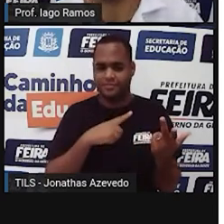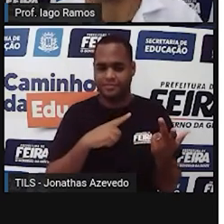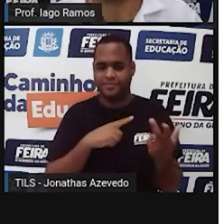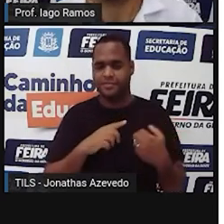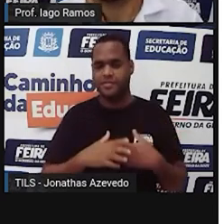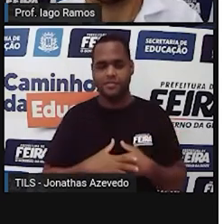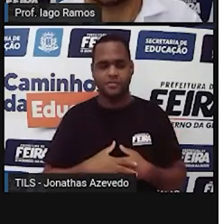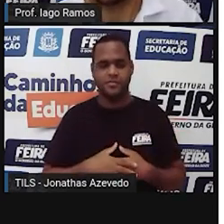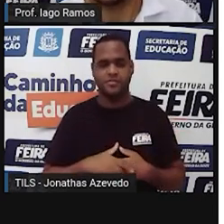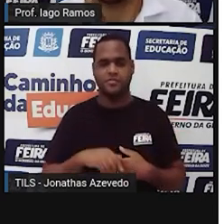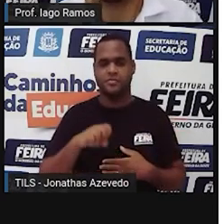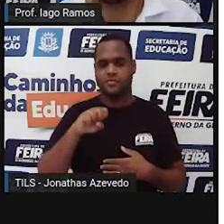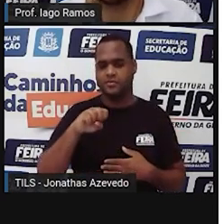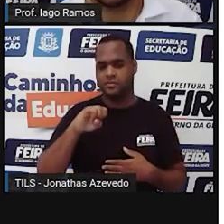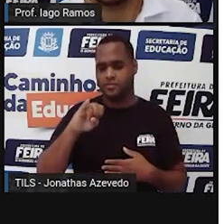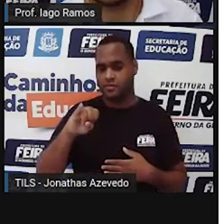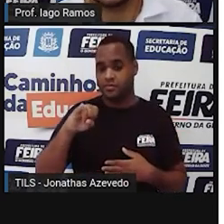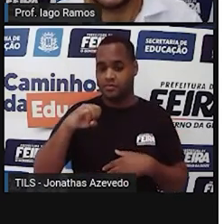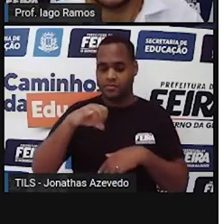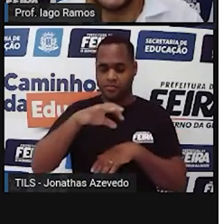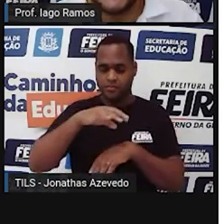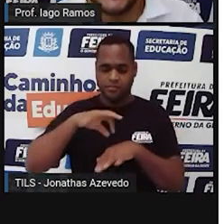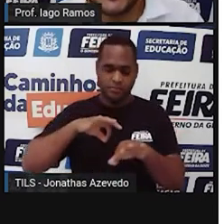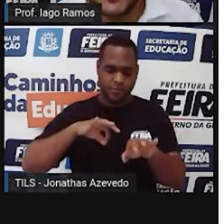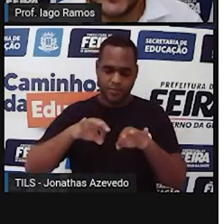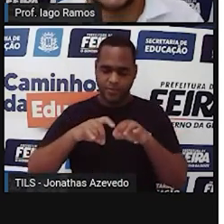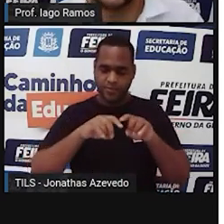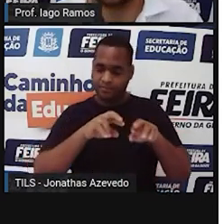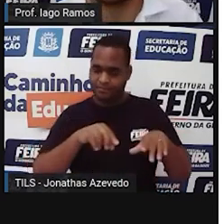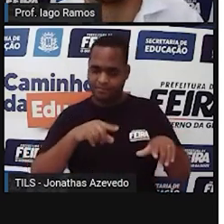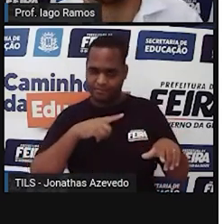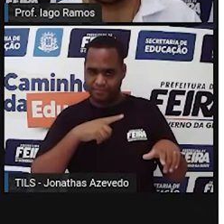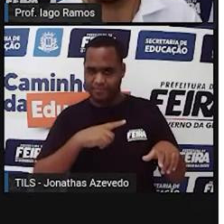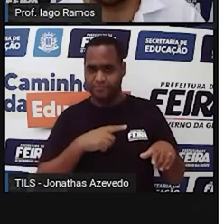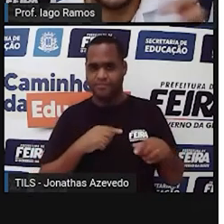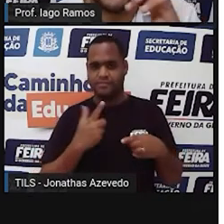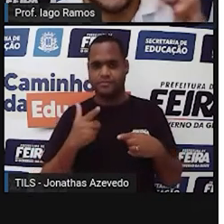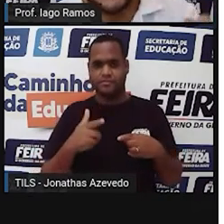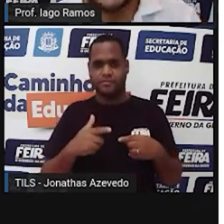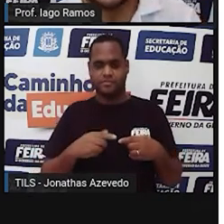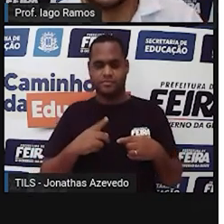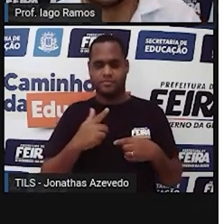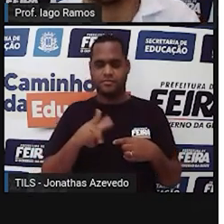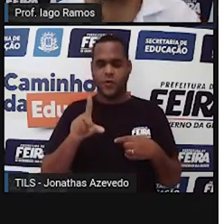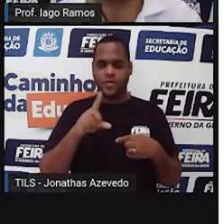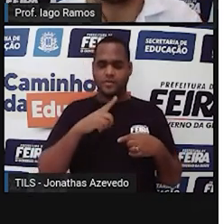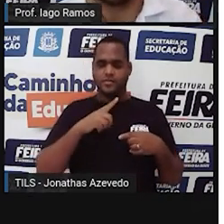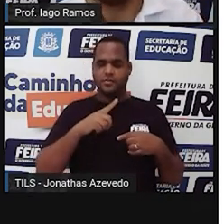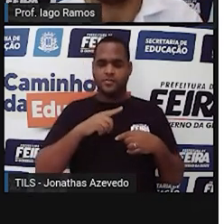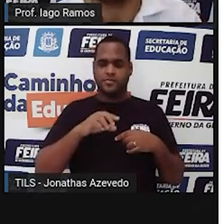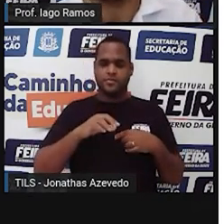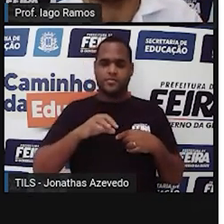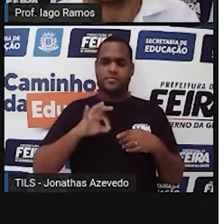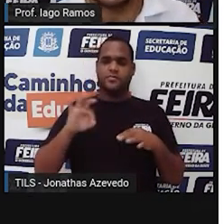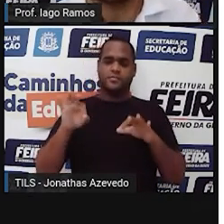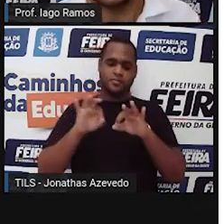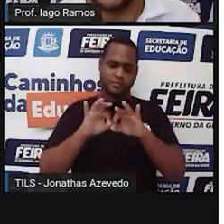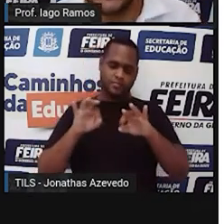Então, o SI organizou tudo isso. E aí, na tela, está aparecendo ali algumas unidades de medida, né?